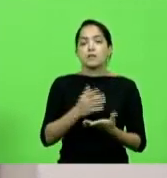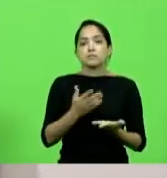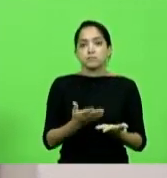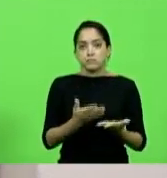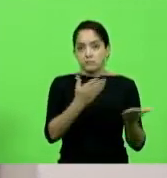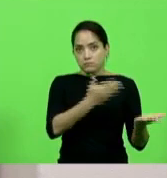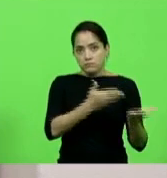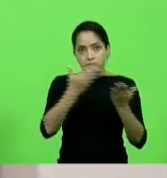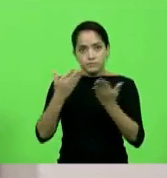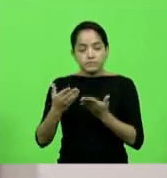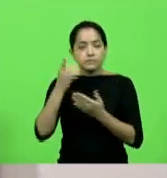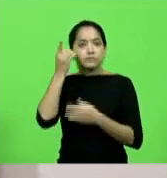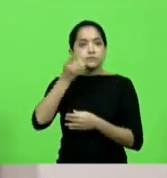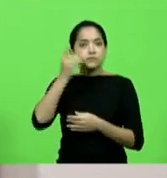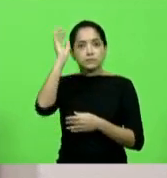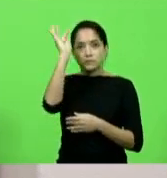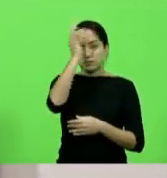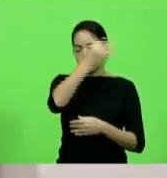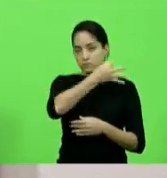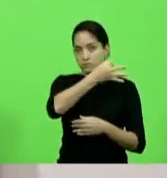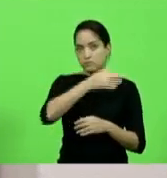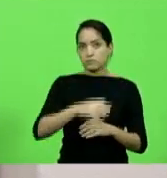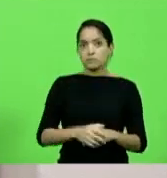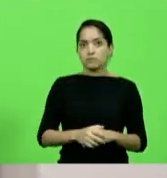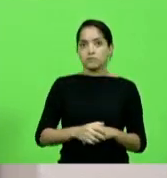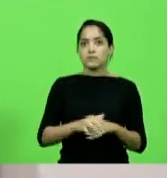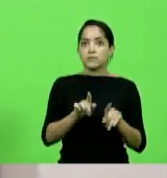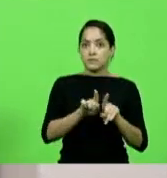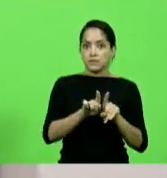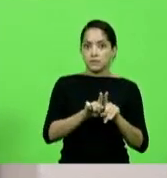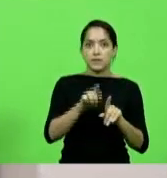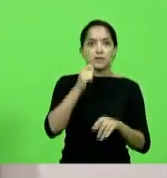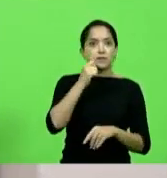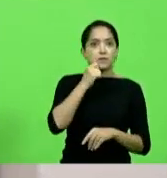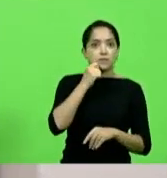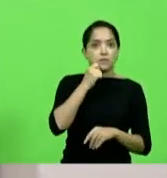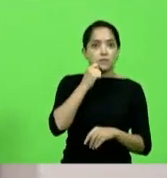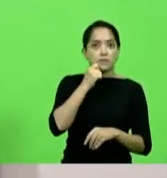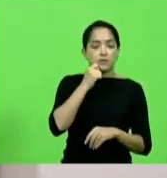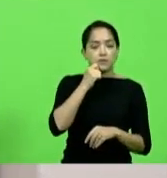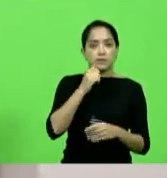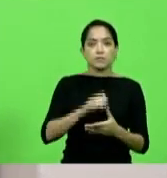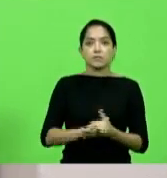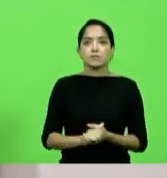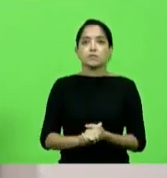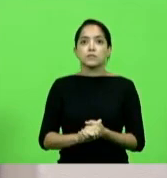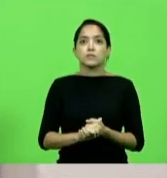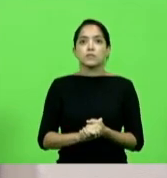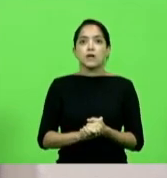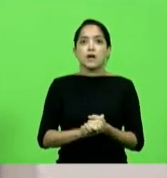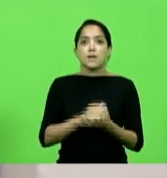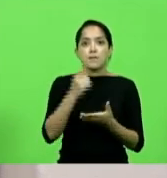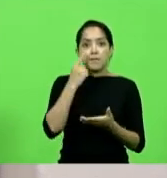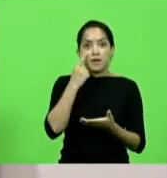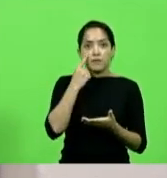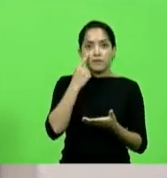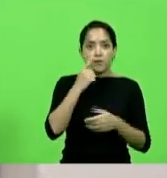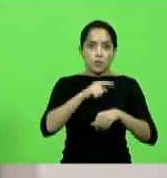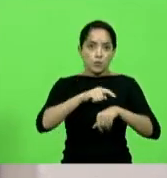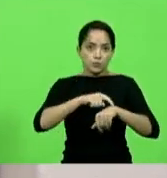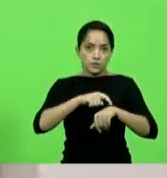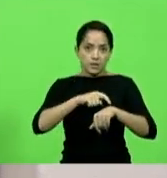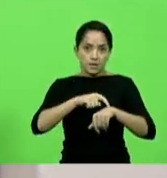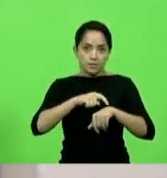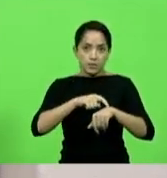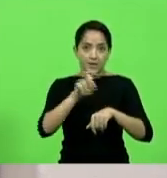convidou o senhor deputado Fabiano da Luz e a senhora deputada Ana Caroline Campagnolo para a verificação do horário a fim de que,